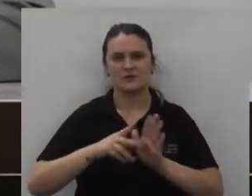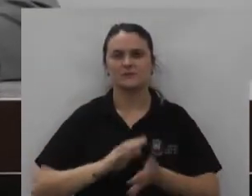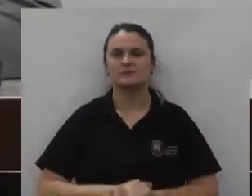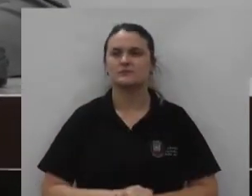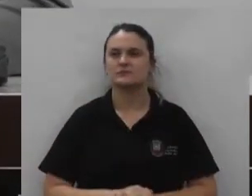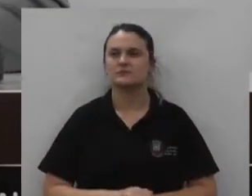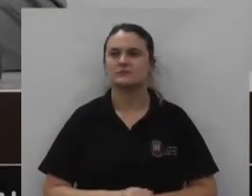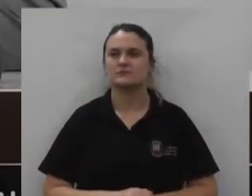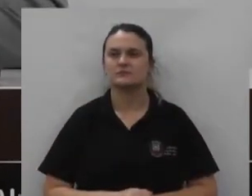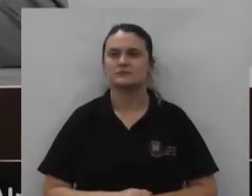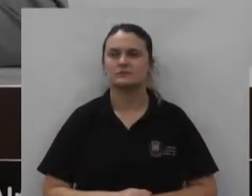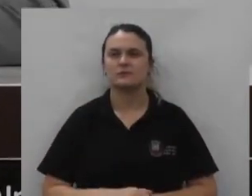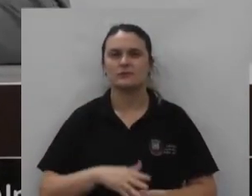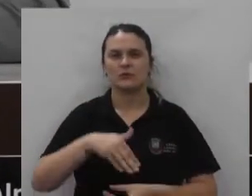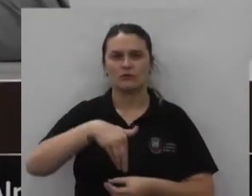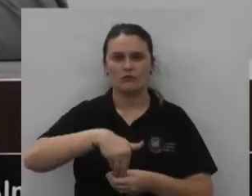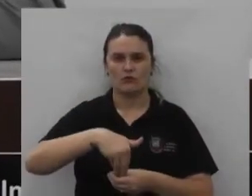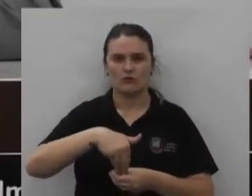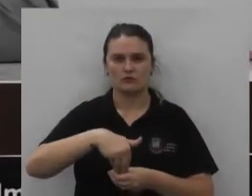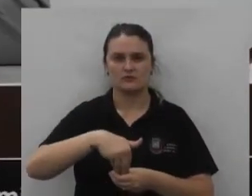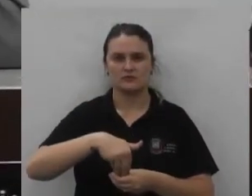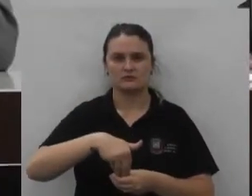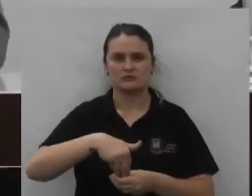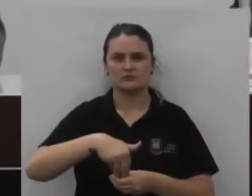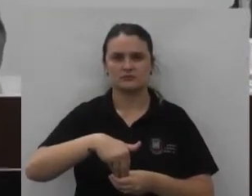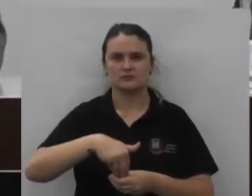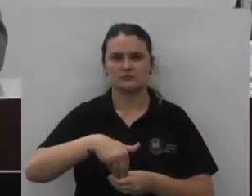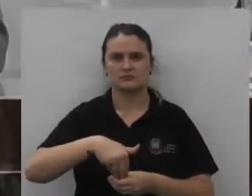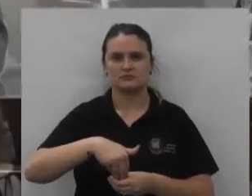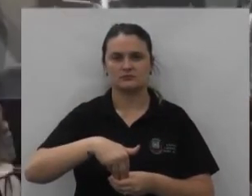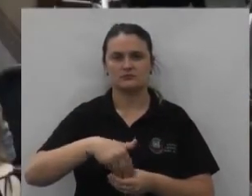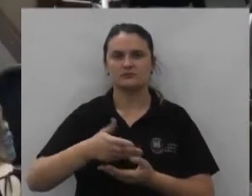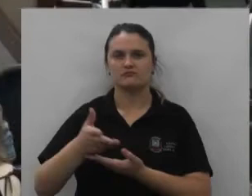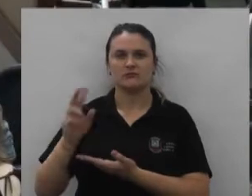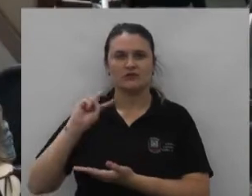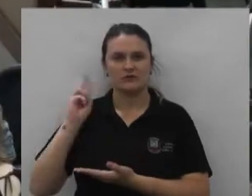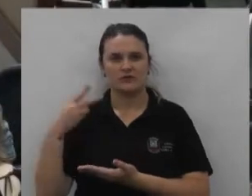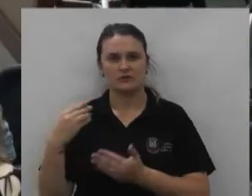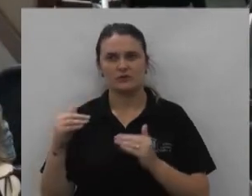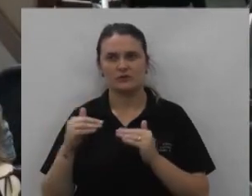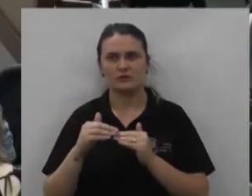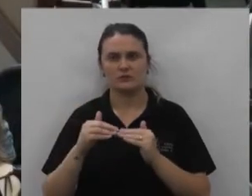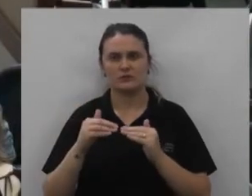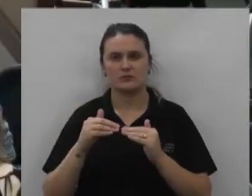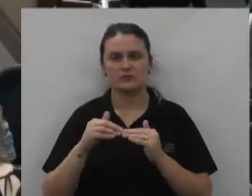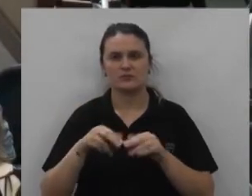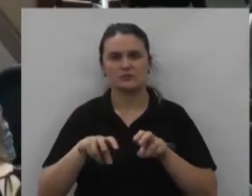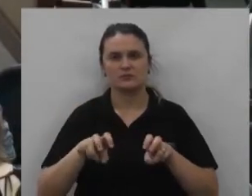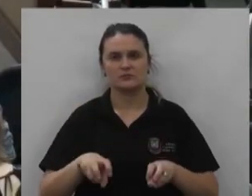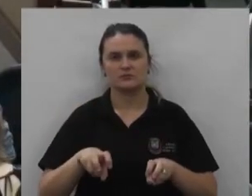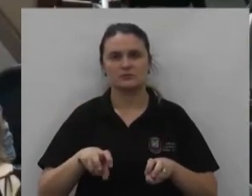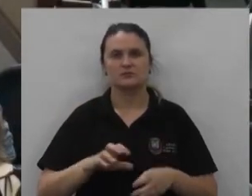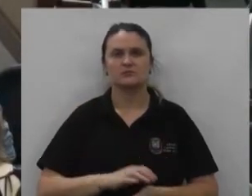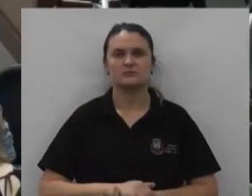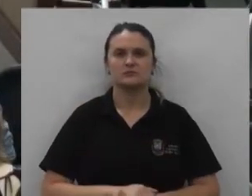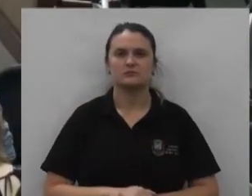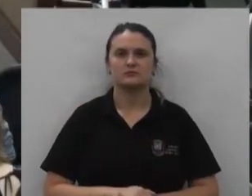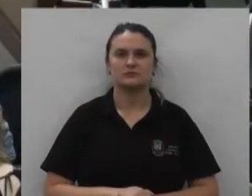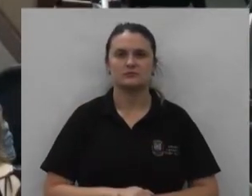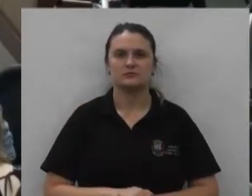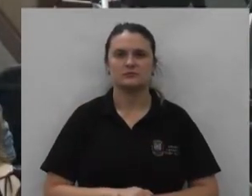Jair Branco em votação senhores vereadores que aprovam então permaneçam como estão